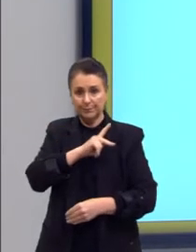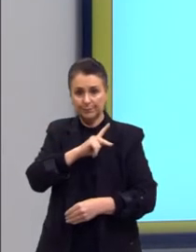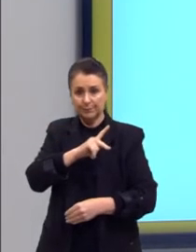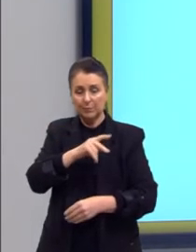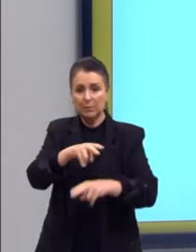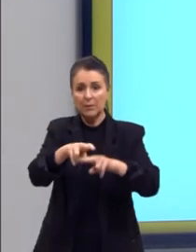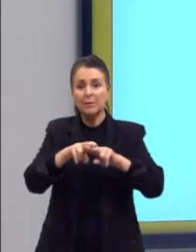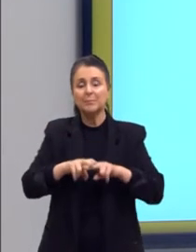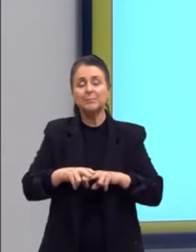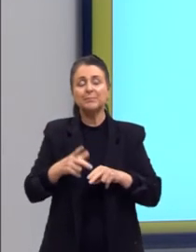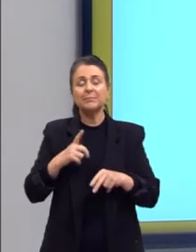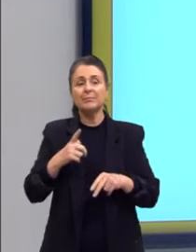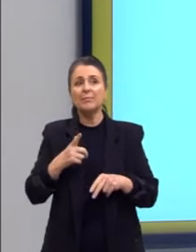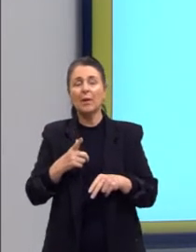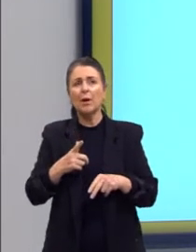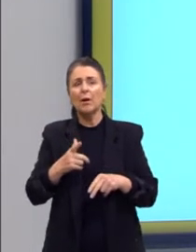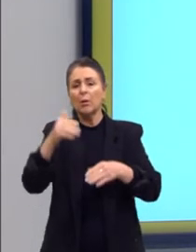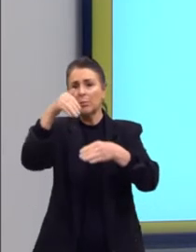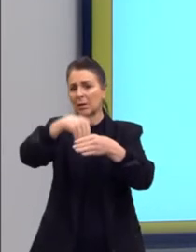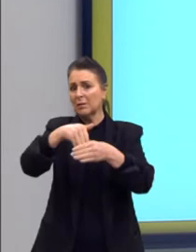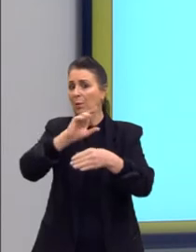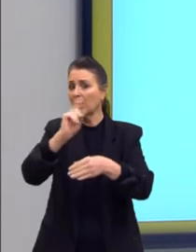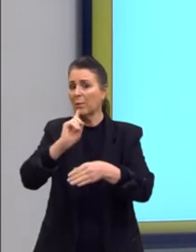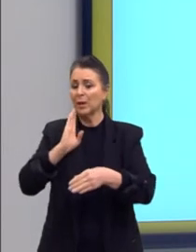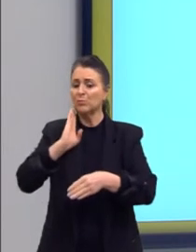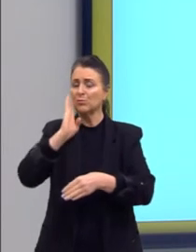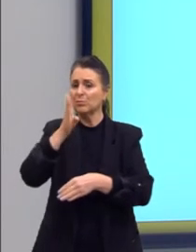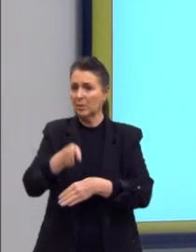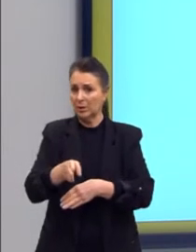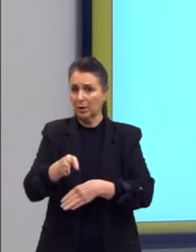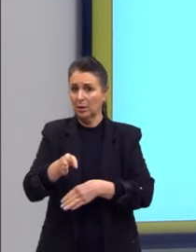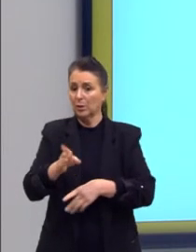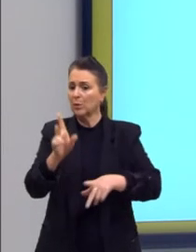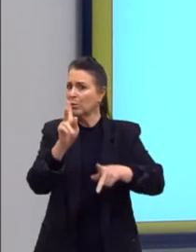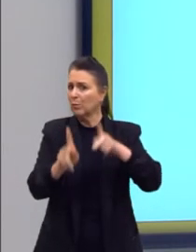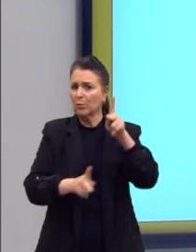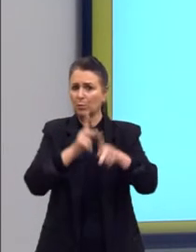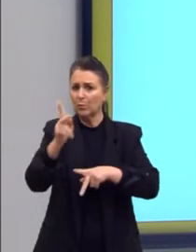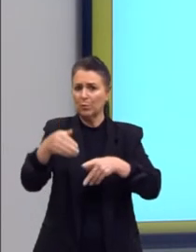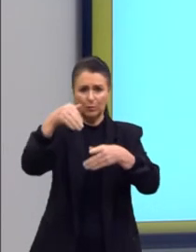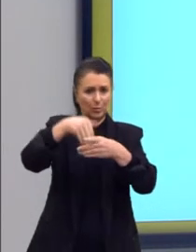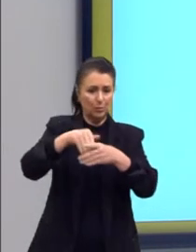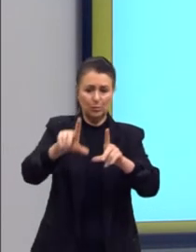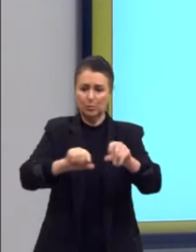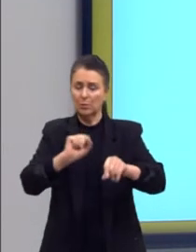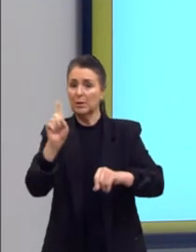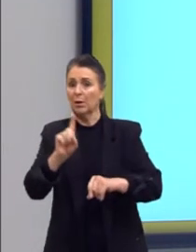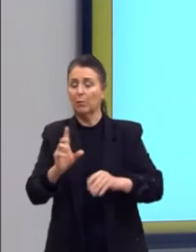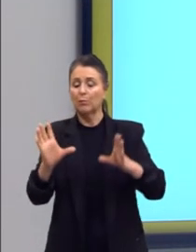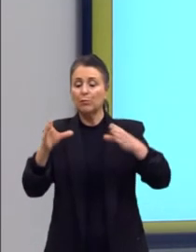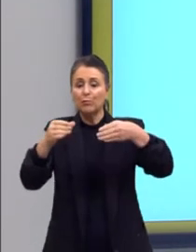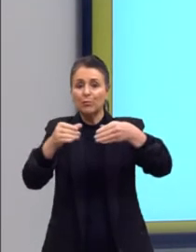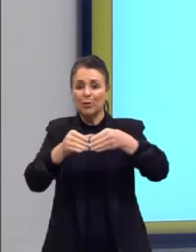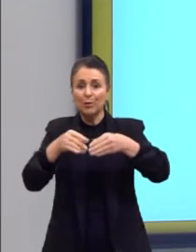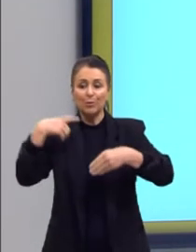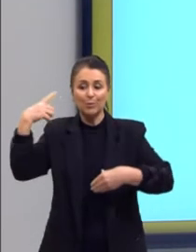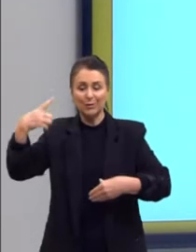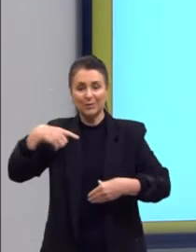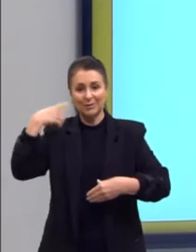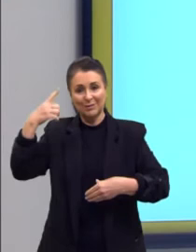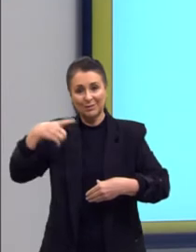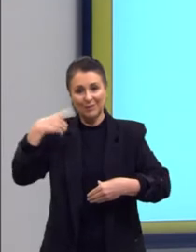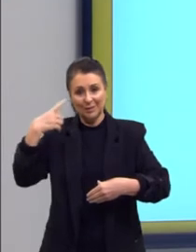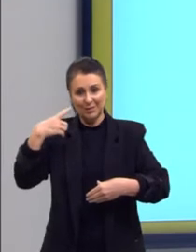que é uma eleição indireta. Não é o povo que votou para presidente nessa eleição. Foram os parlamentares que elegeram, então,